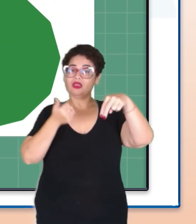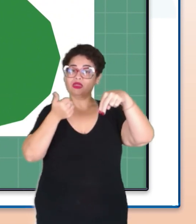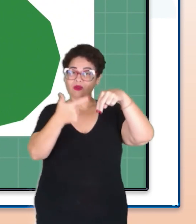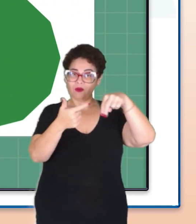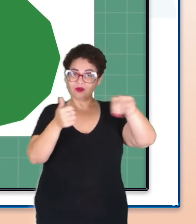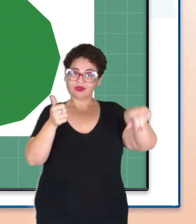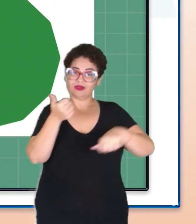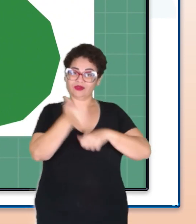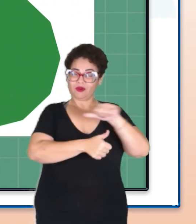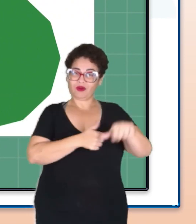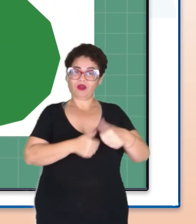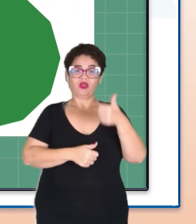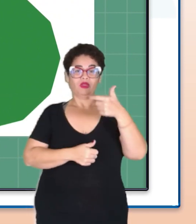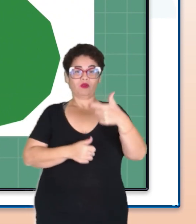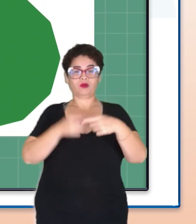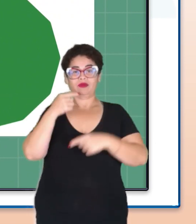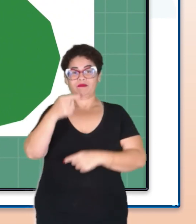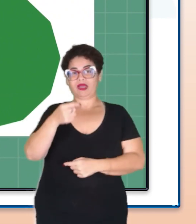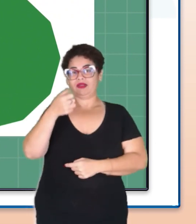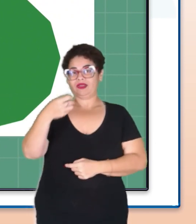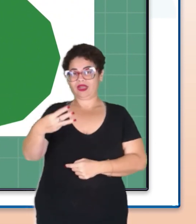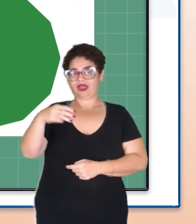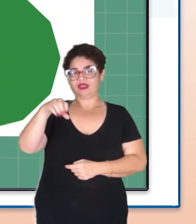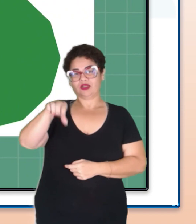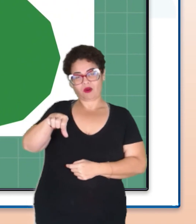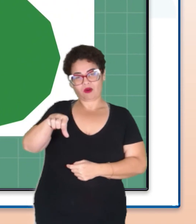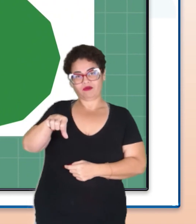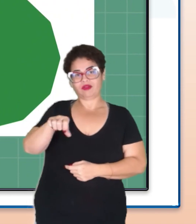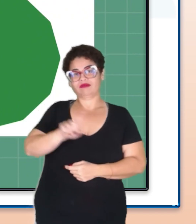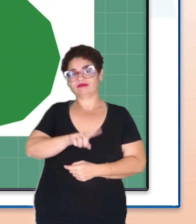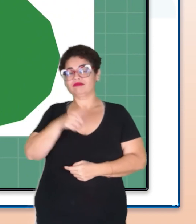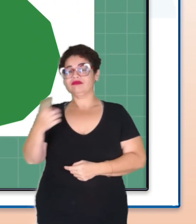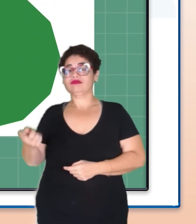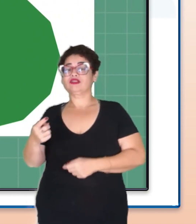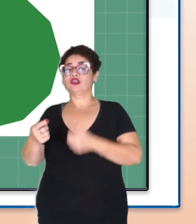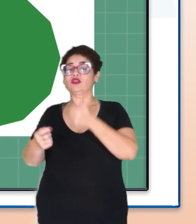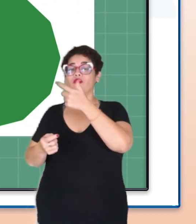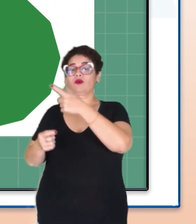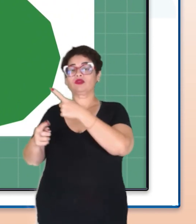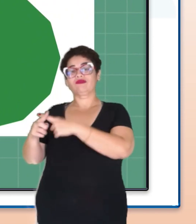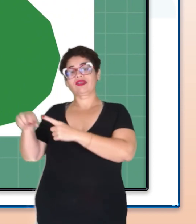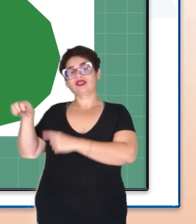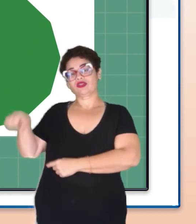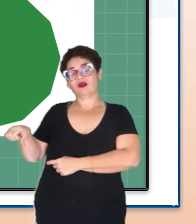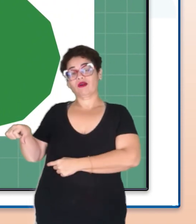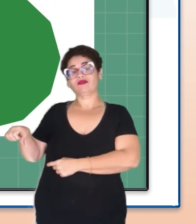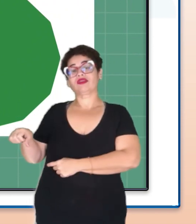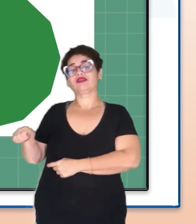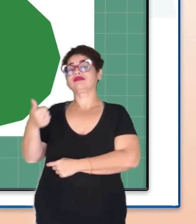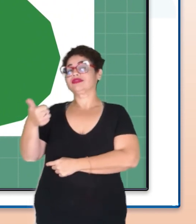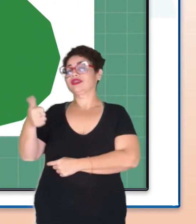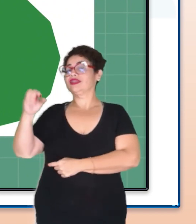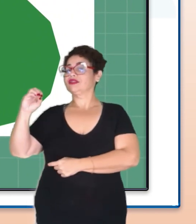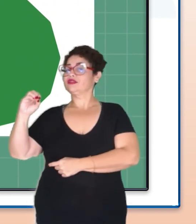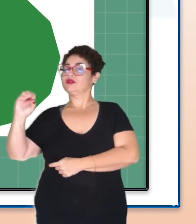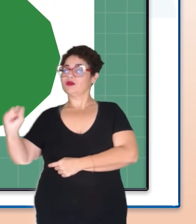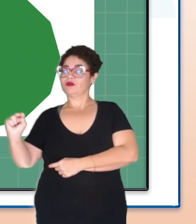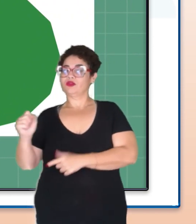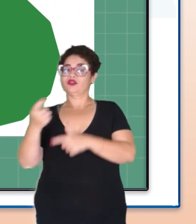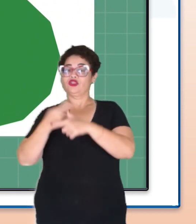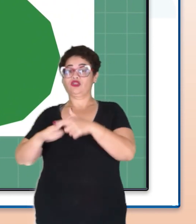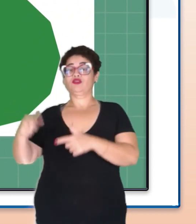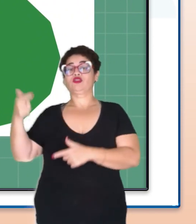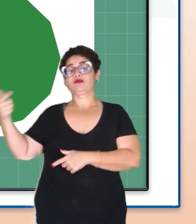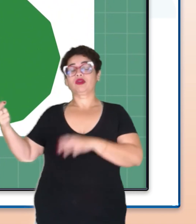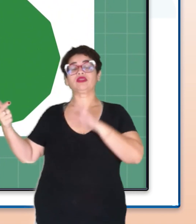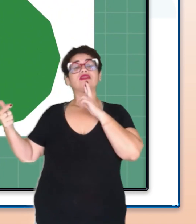teremos que resolver 12 menos 3, que é 9, e multiplicando 12 vezes 9, obtemos 108. Dividindo